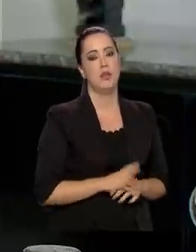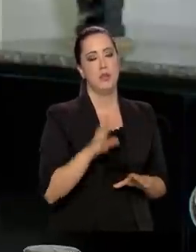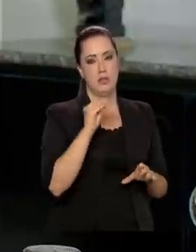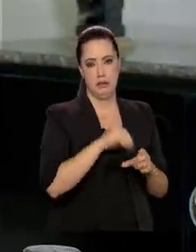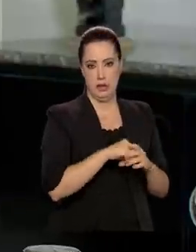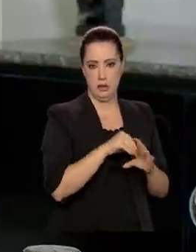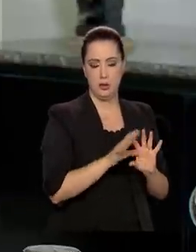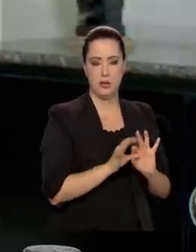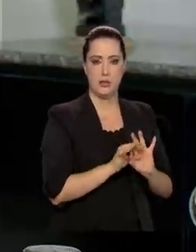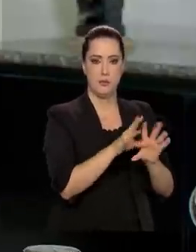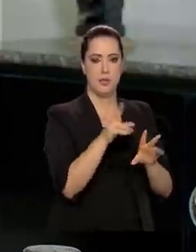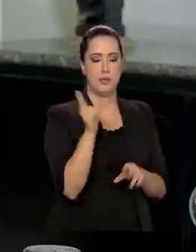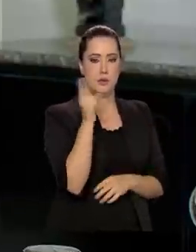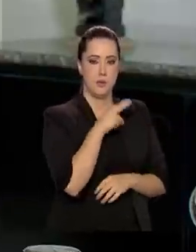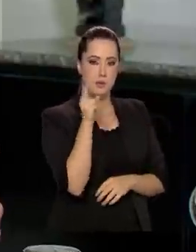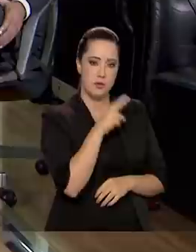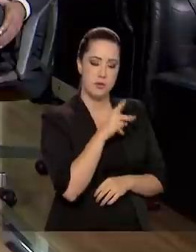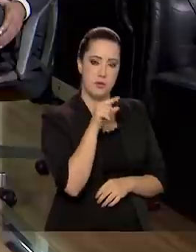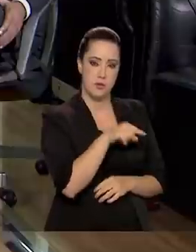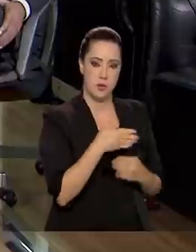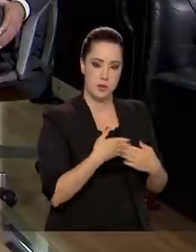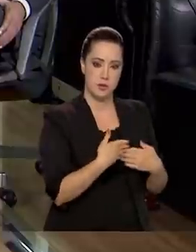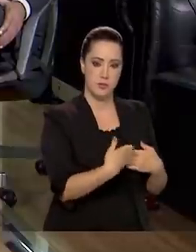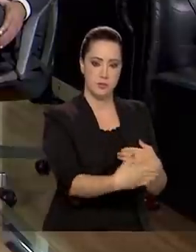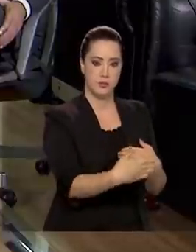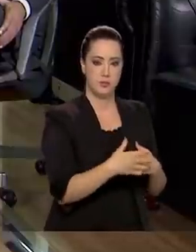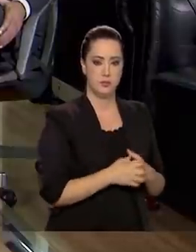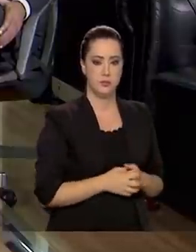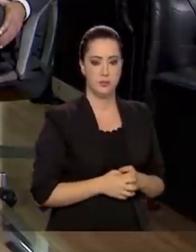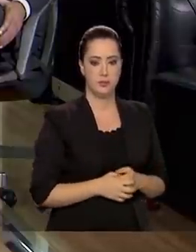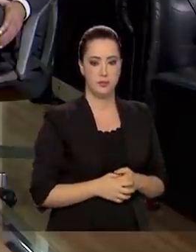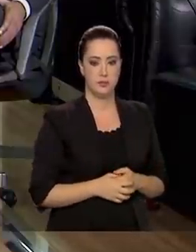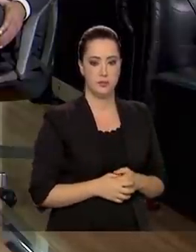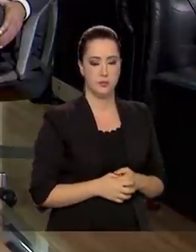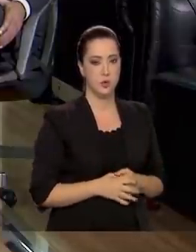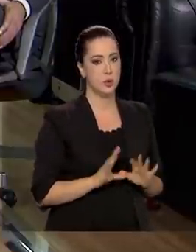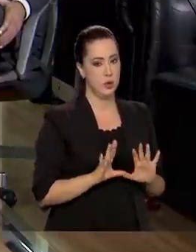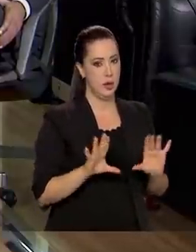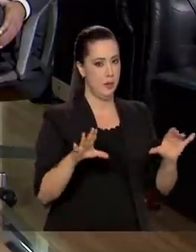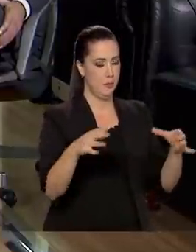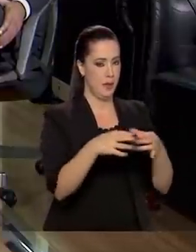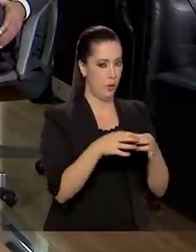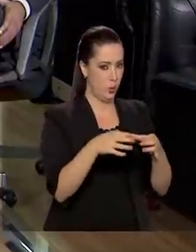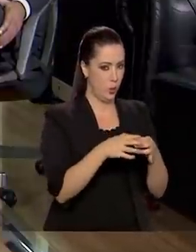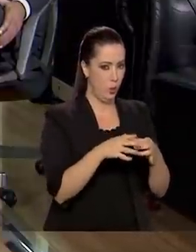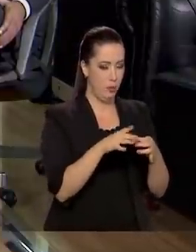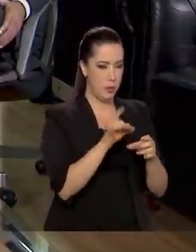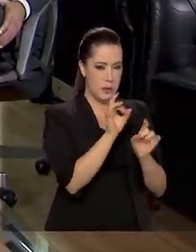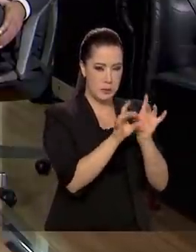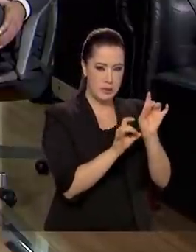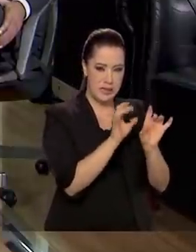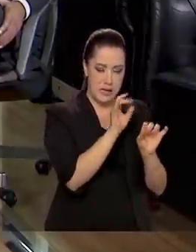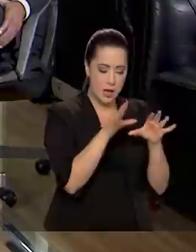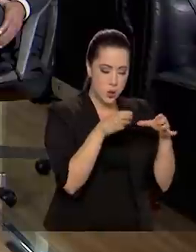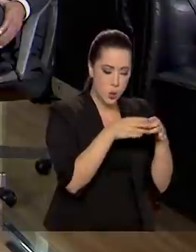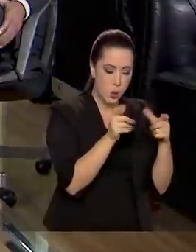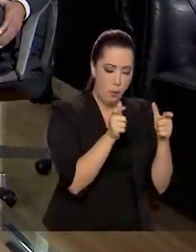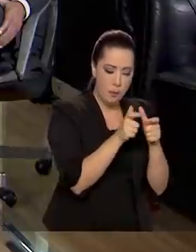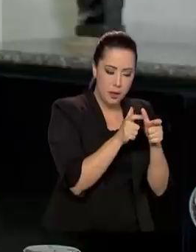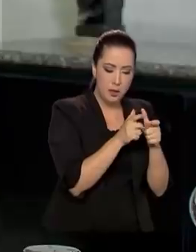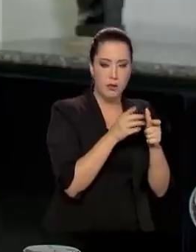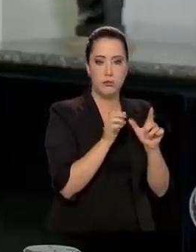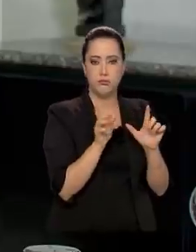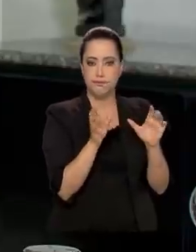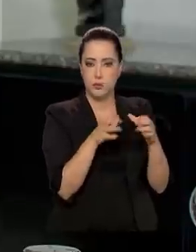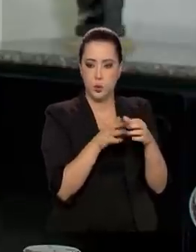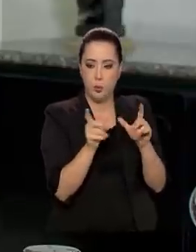dessa autorização emergencial, neste caso, para grupos delimitados, pequena quantidade,